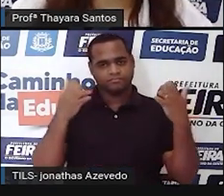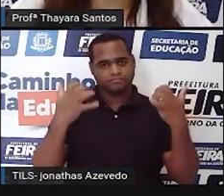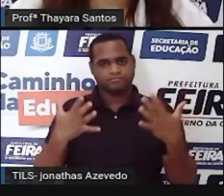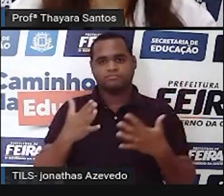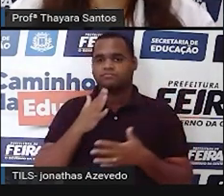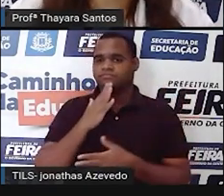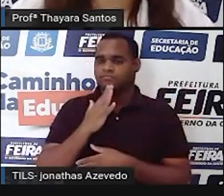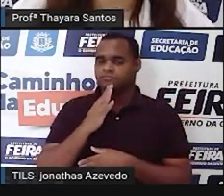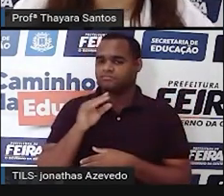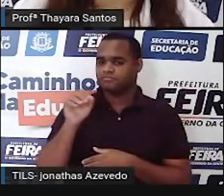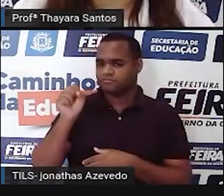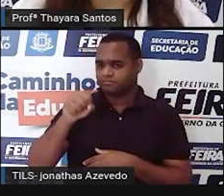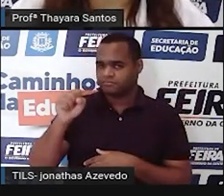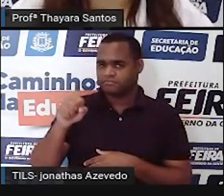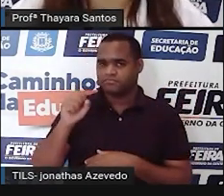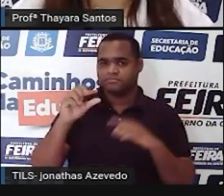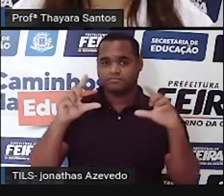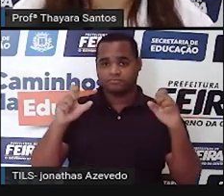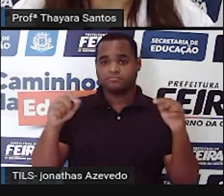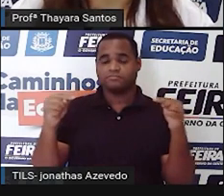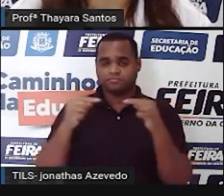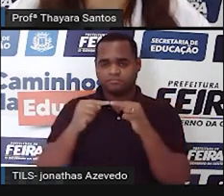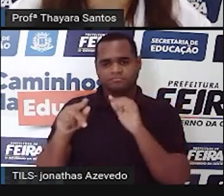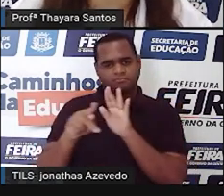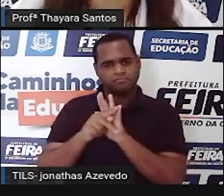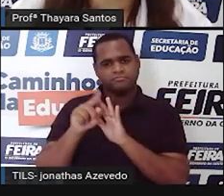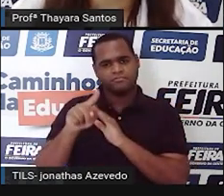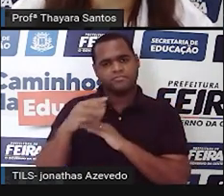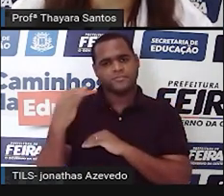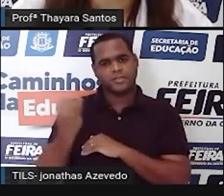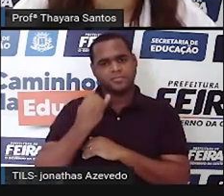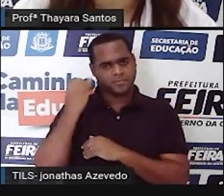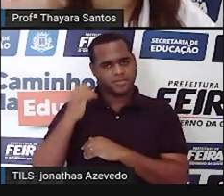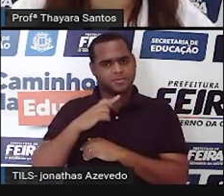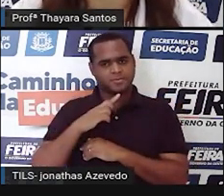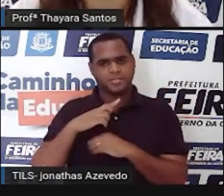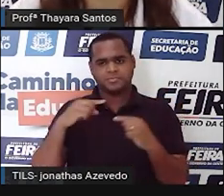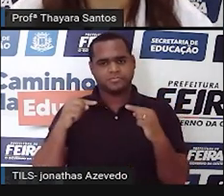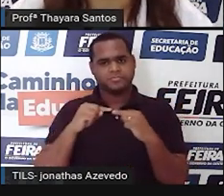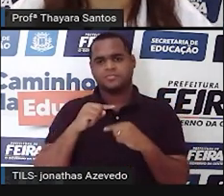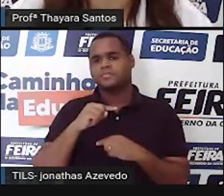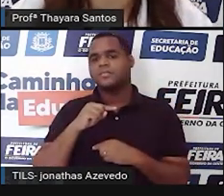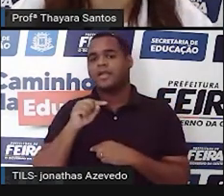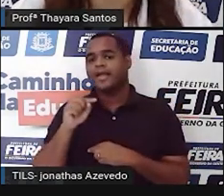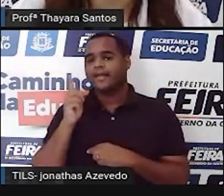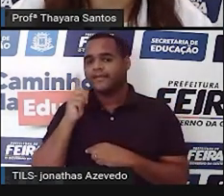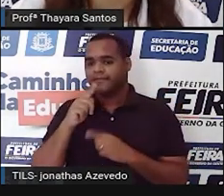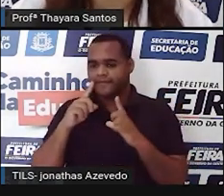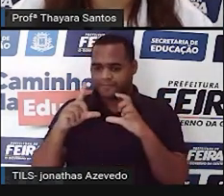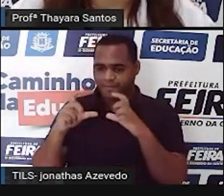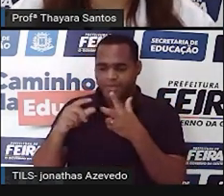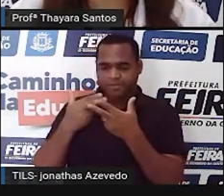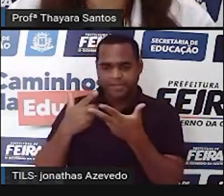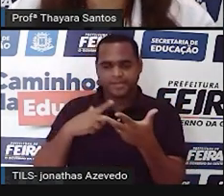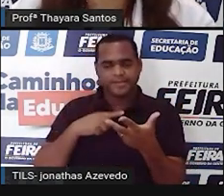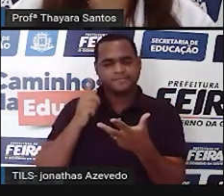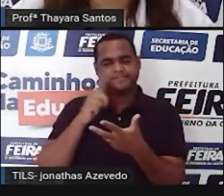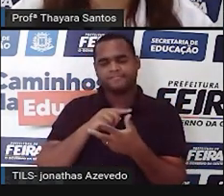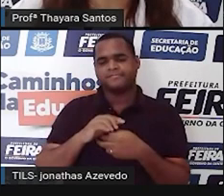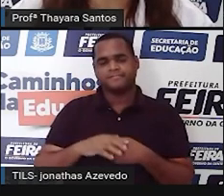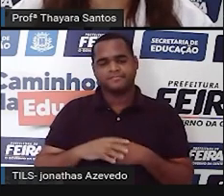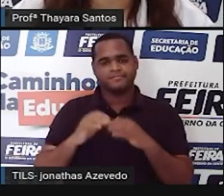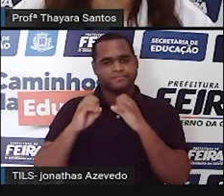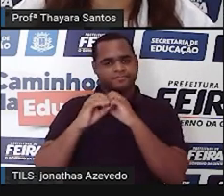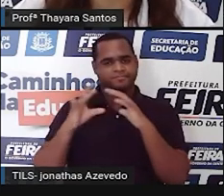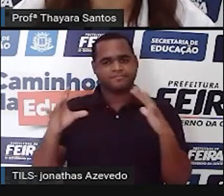reconheceu que, sim, aquela foto que ela tirou foi muito importante, que sem aquela foto eles não teriam feito as descobertas que eles fizeram. Mas, na época,